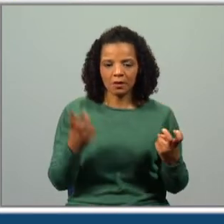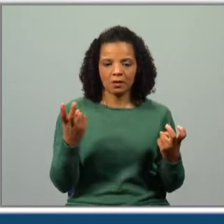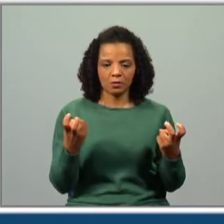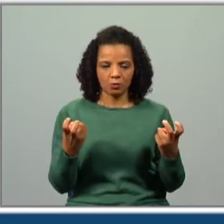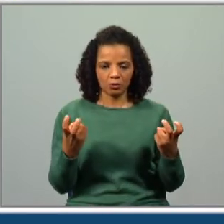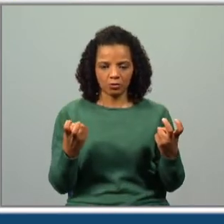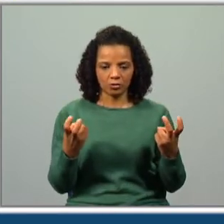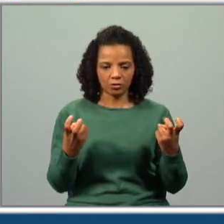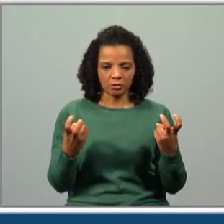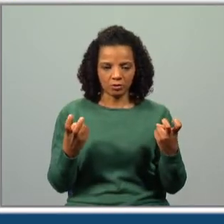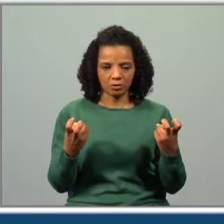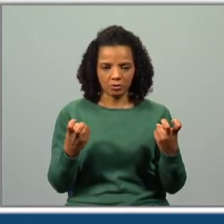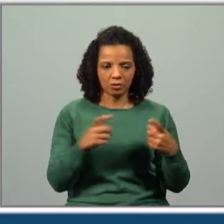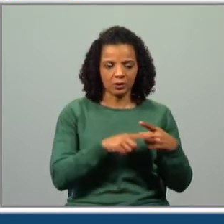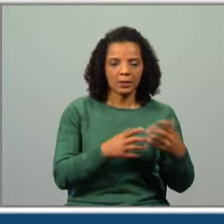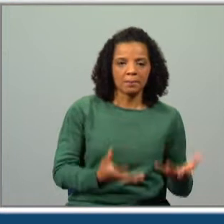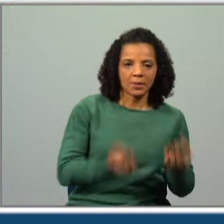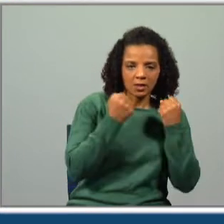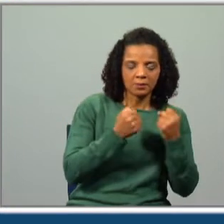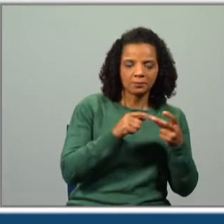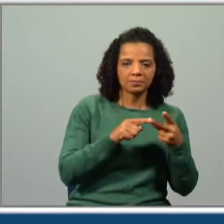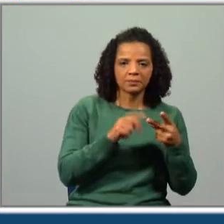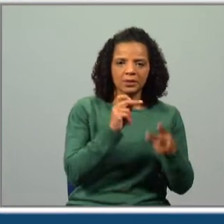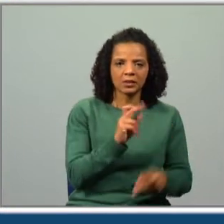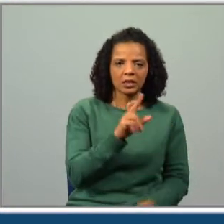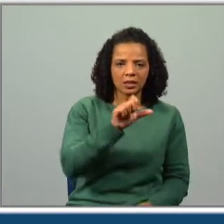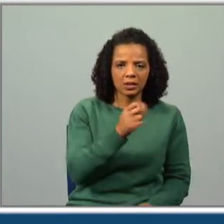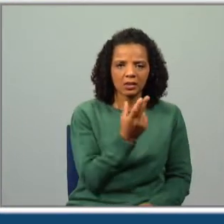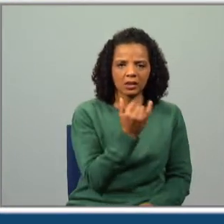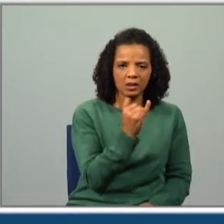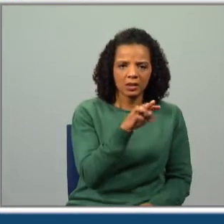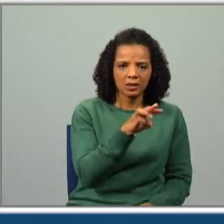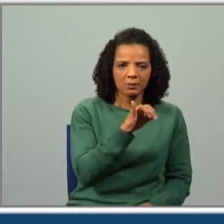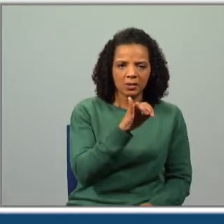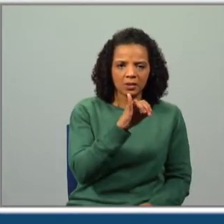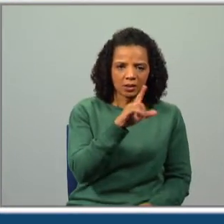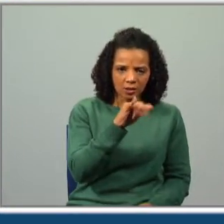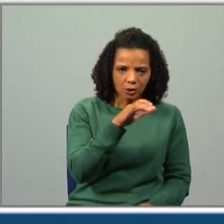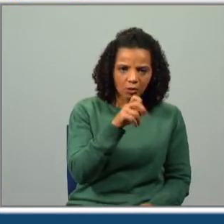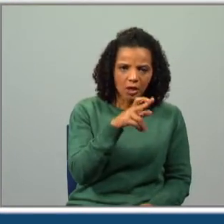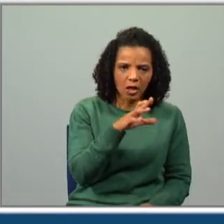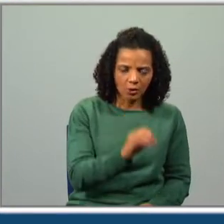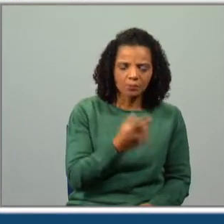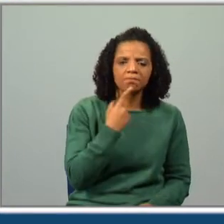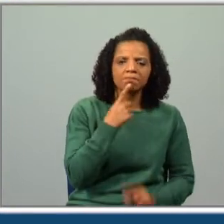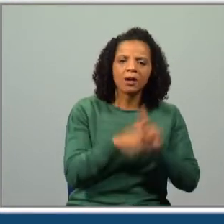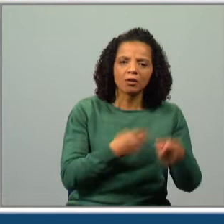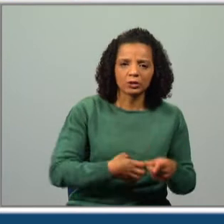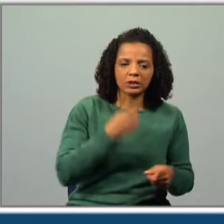opções. Desejo e arquimilionário. O que será que querem dizer? Qual será o seu sentido?